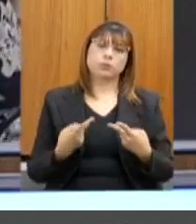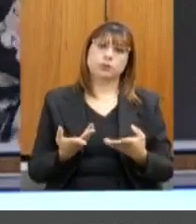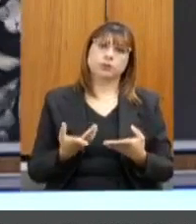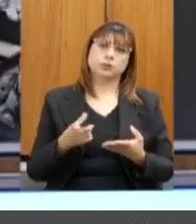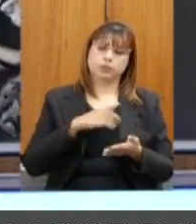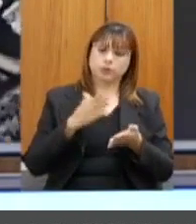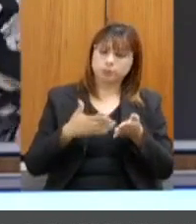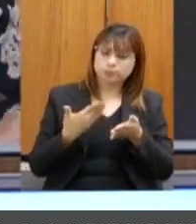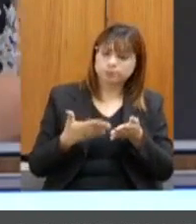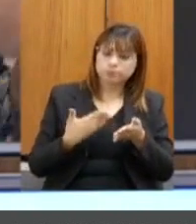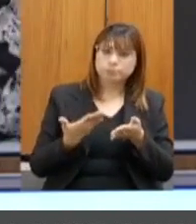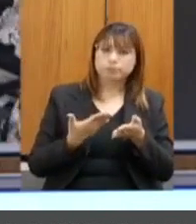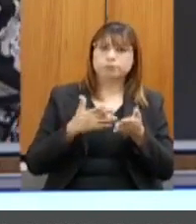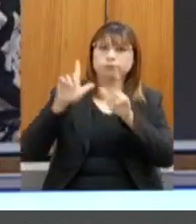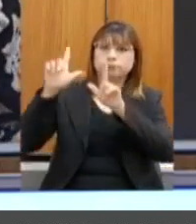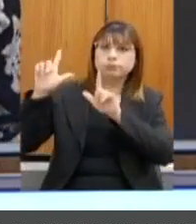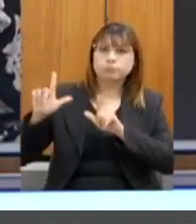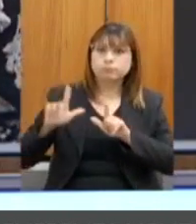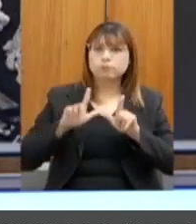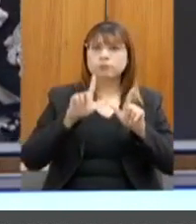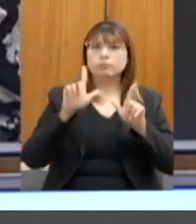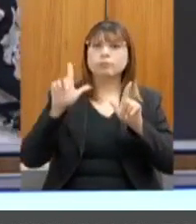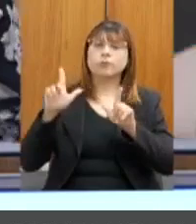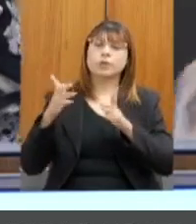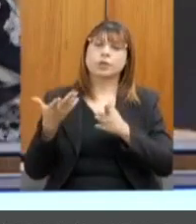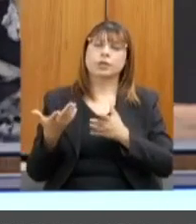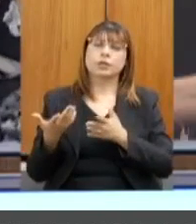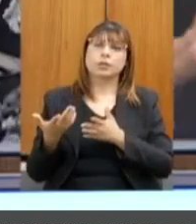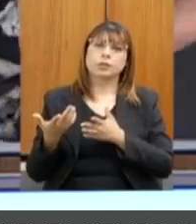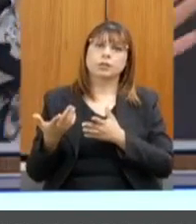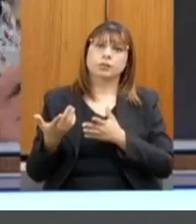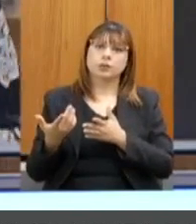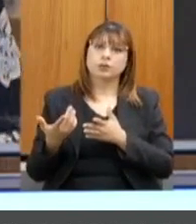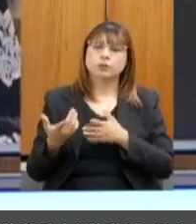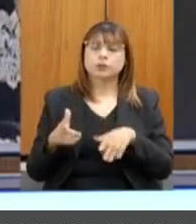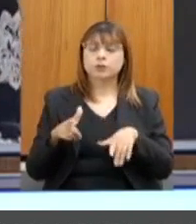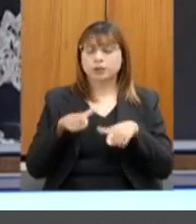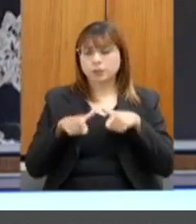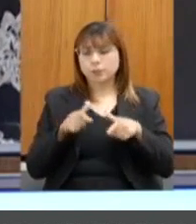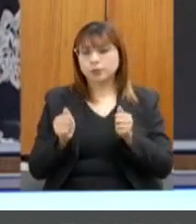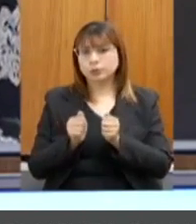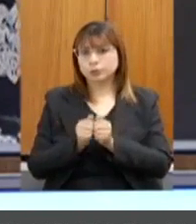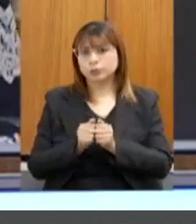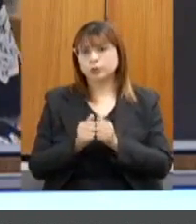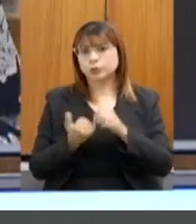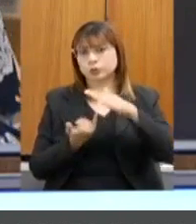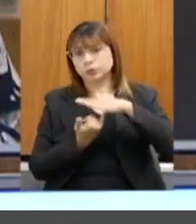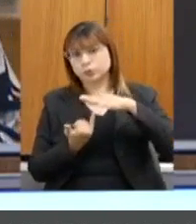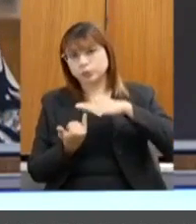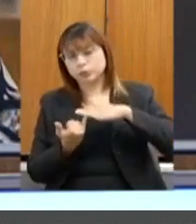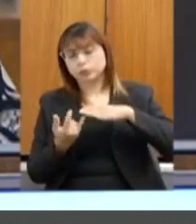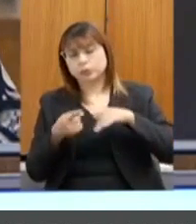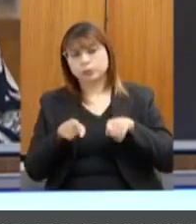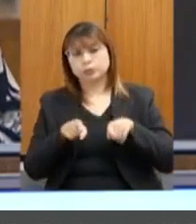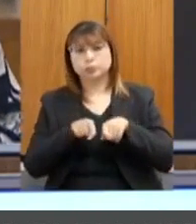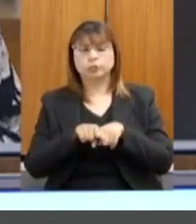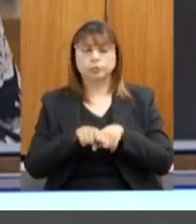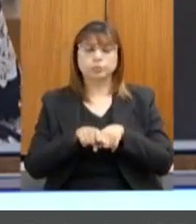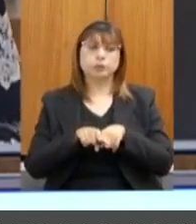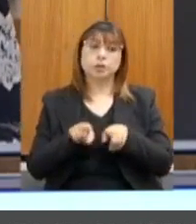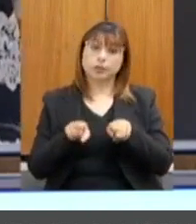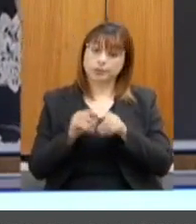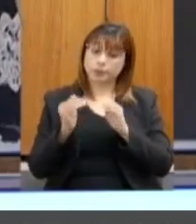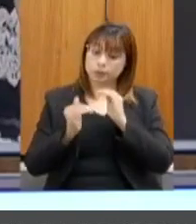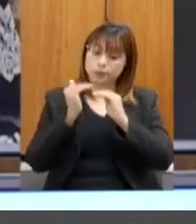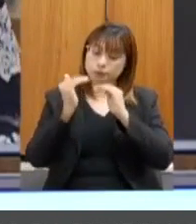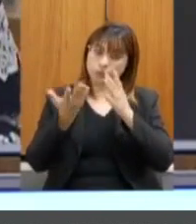cartilhas, posts, trabalho com algumas instituições parceiras. E desenvolvemos um projeto